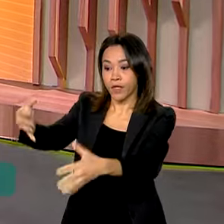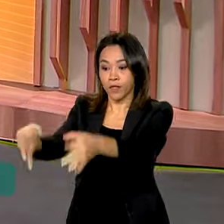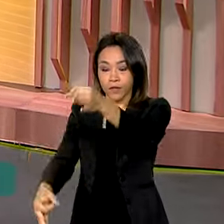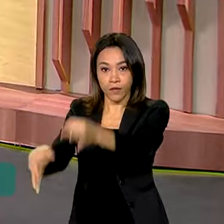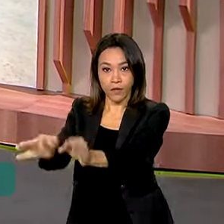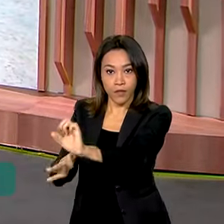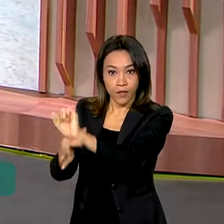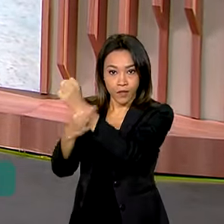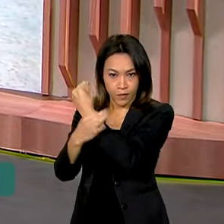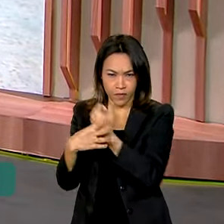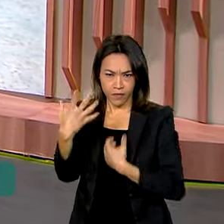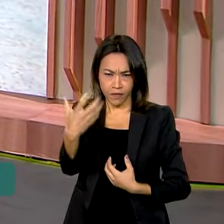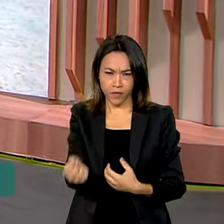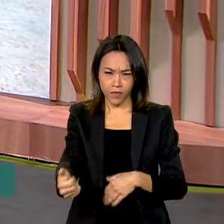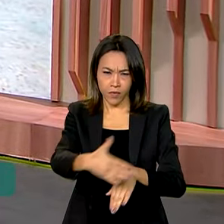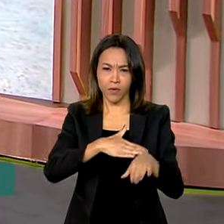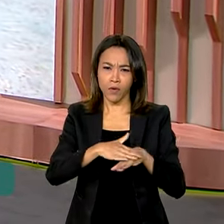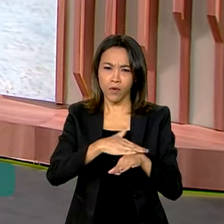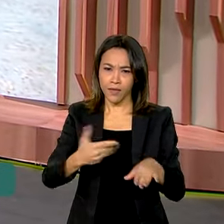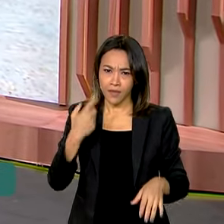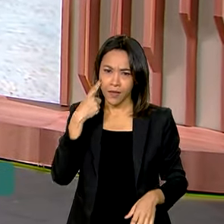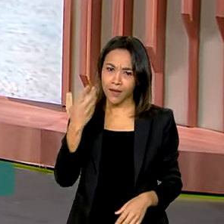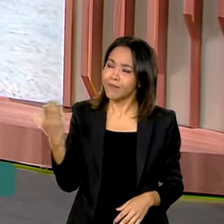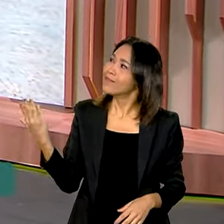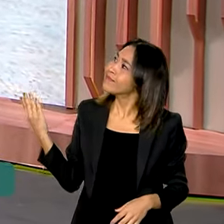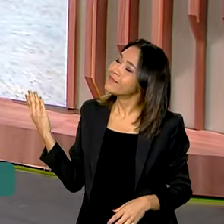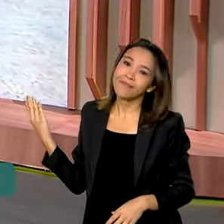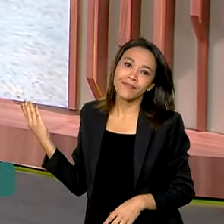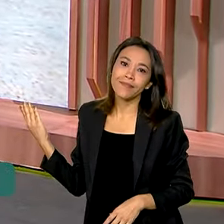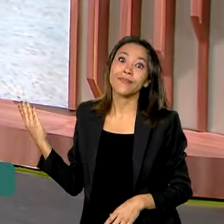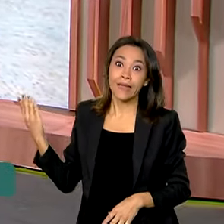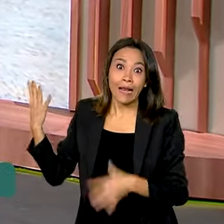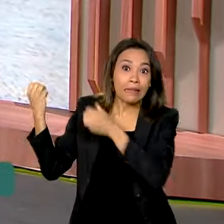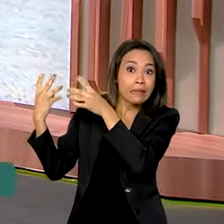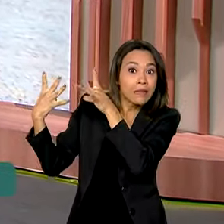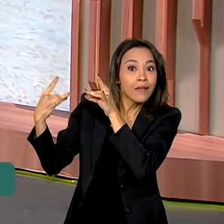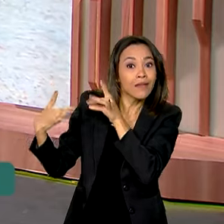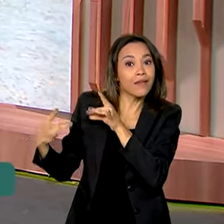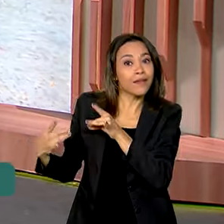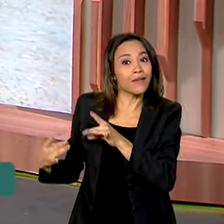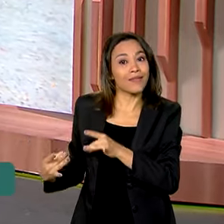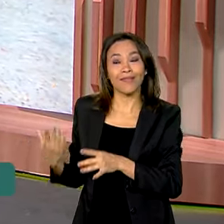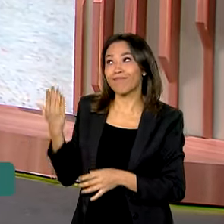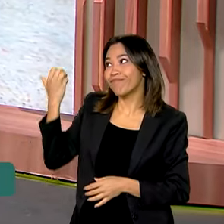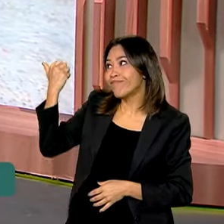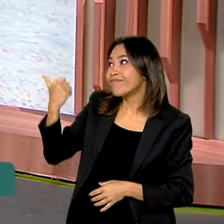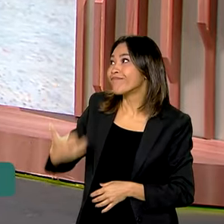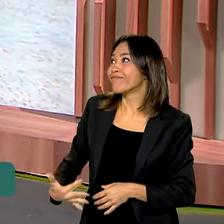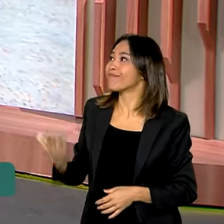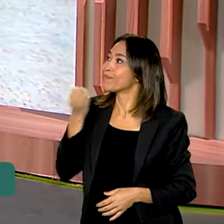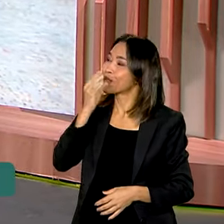Pública. Vamos conversar com a repórter Márcia Fernandes, que tem os detalhes para a gente. Bom dia, Márcia.